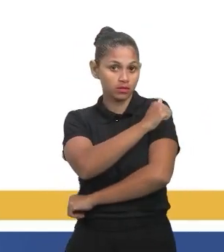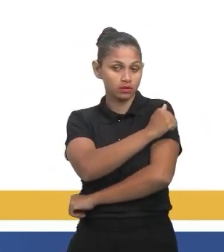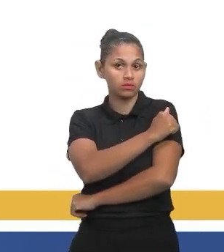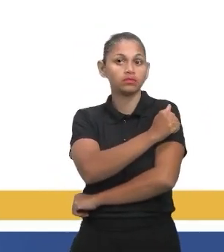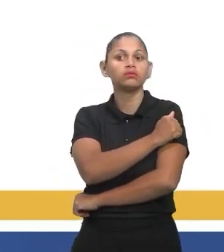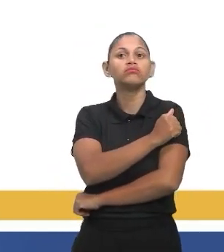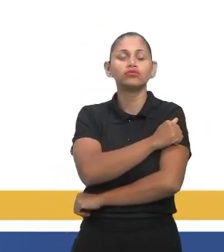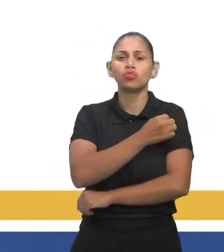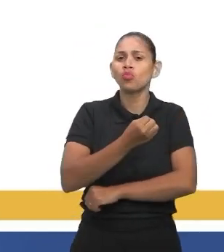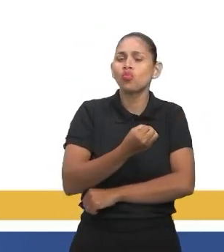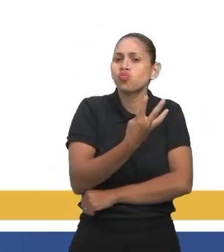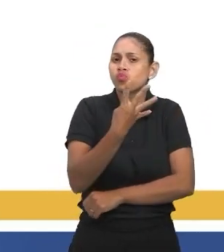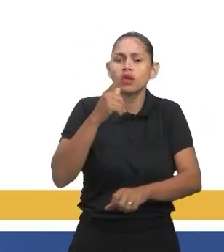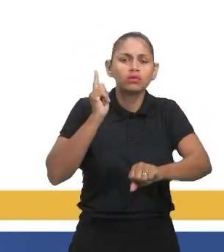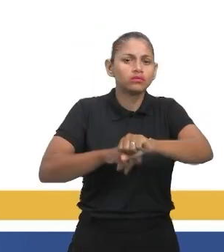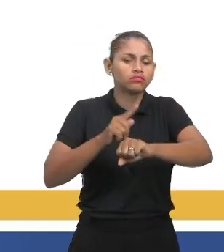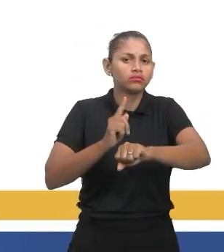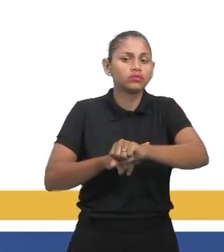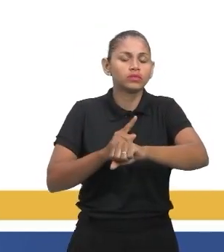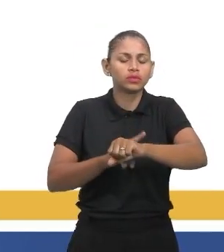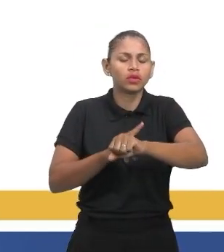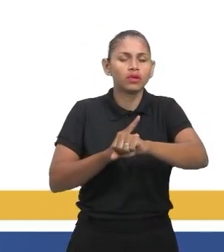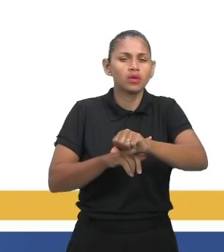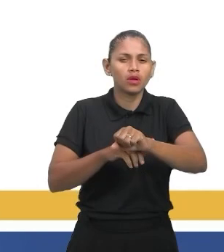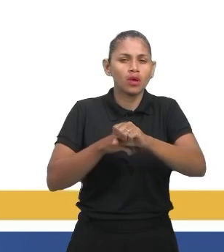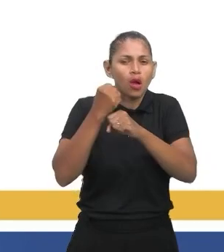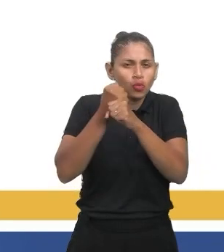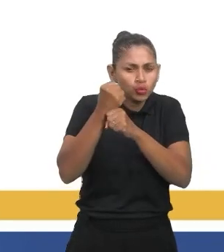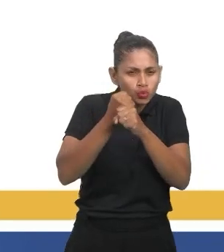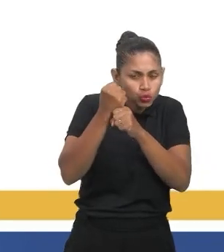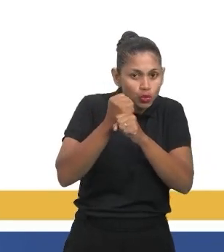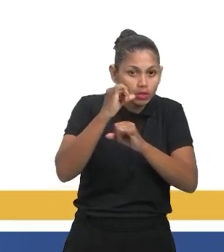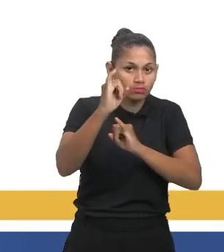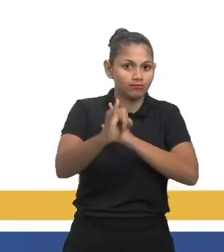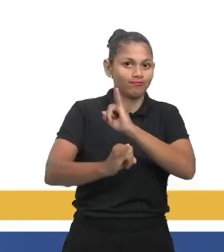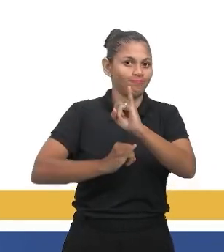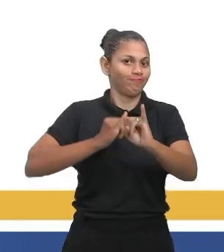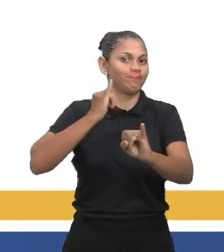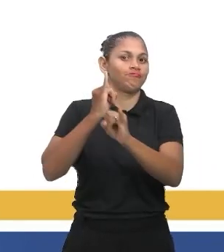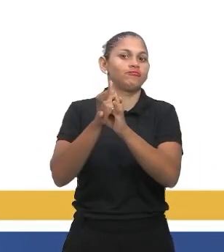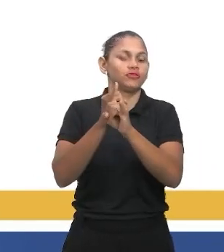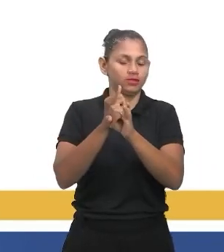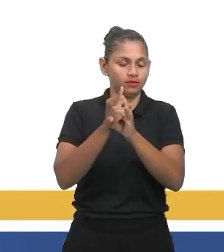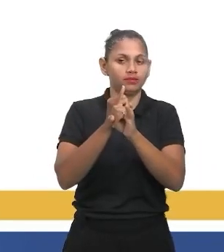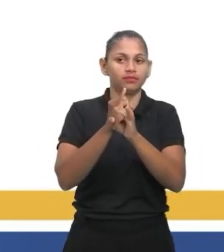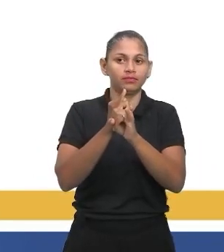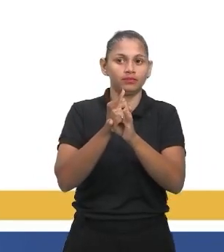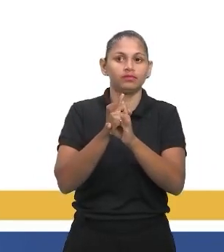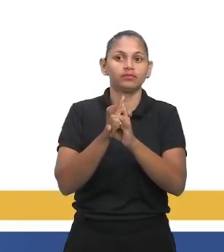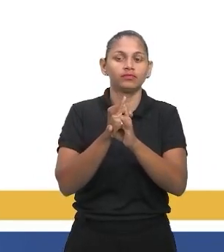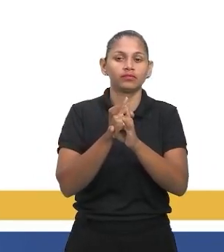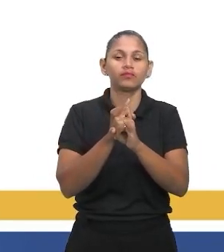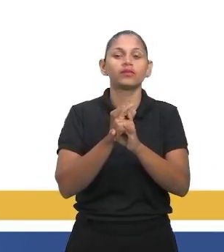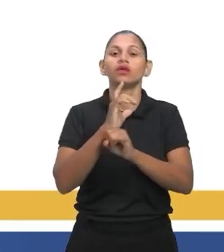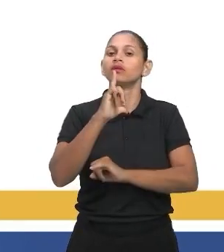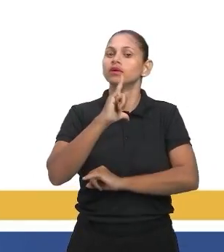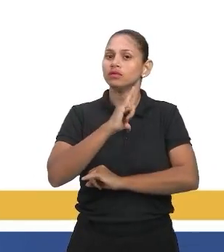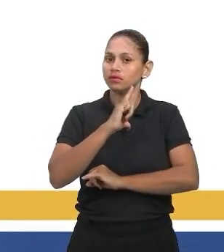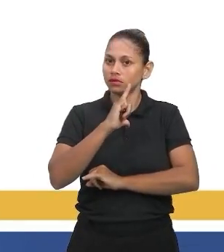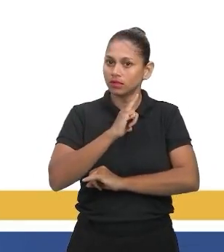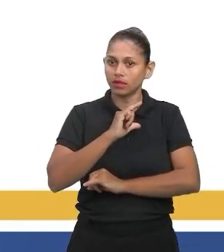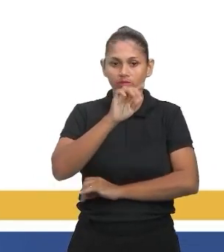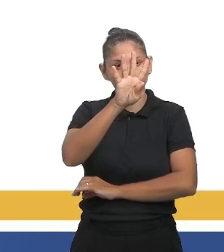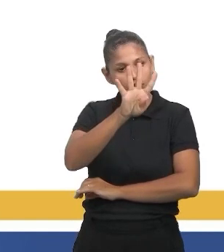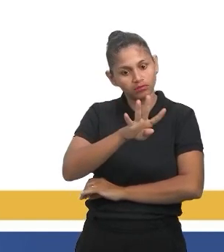em média, em horas, eles passavam na internet por dia. Os dados foram colocados na tabela a seguir, né? Temos aqui uma tabela com os